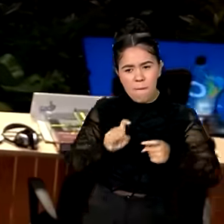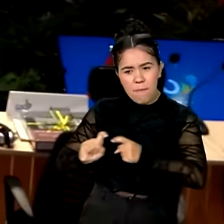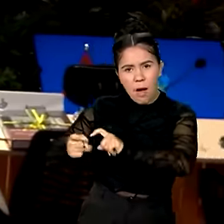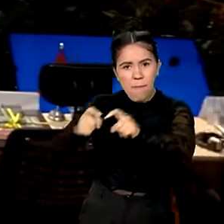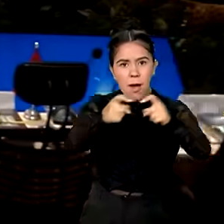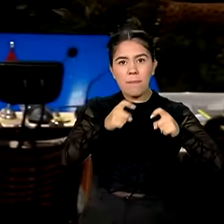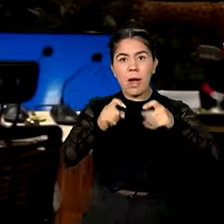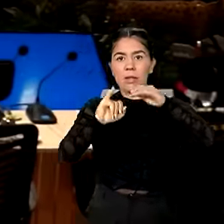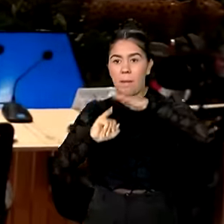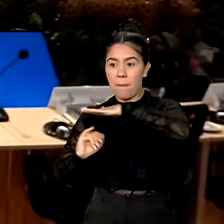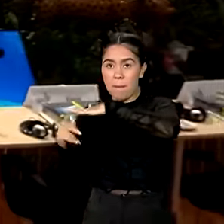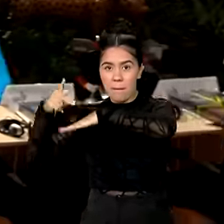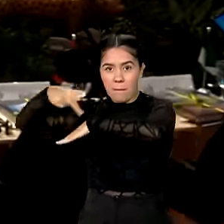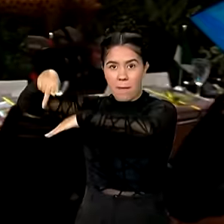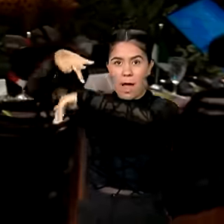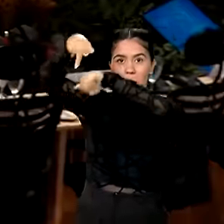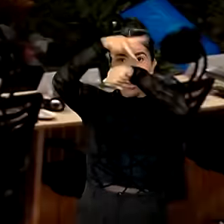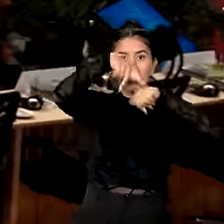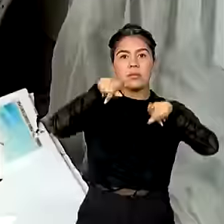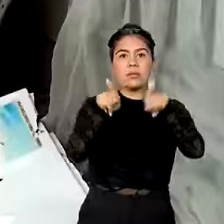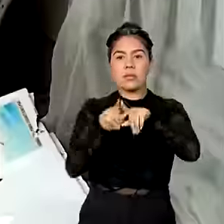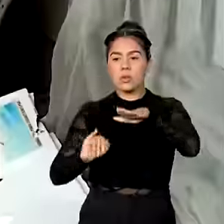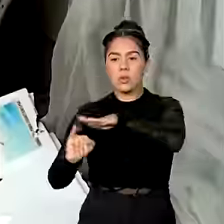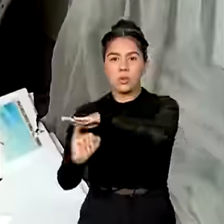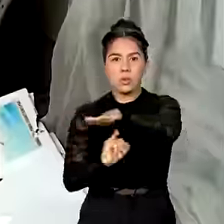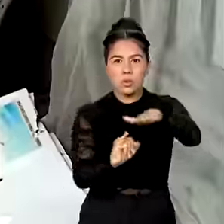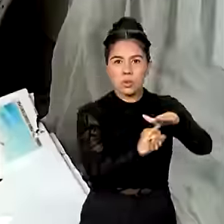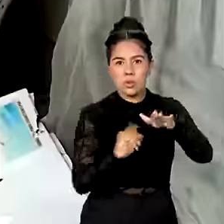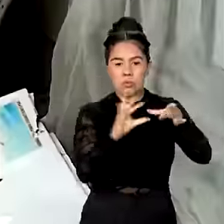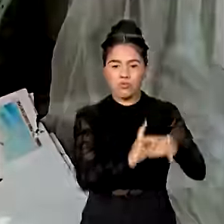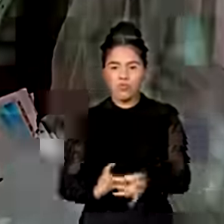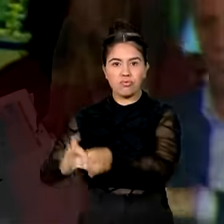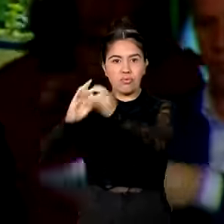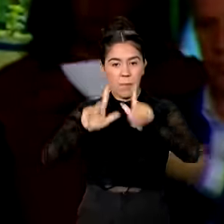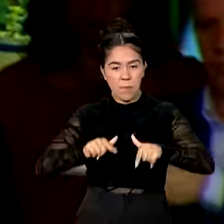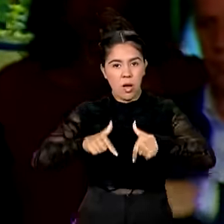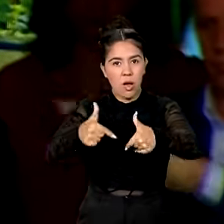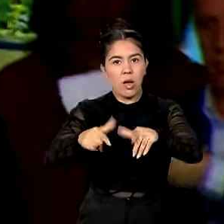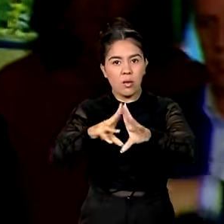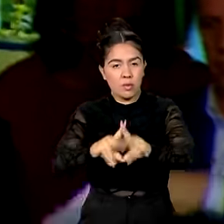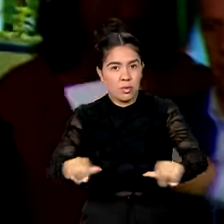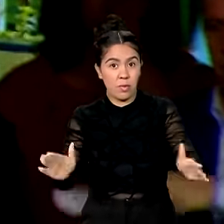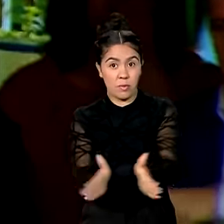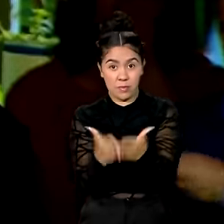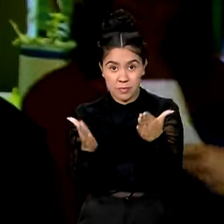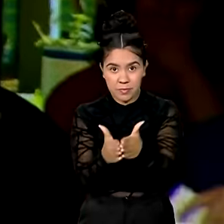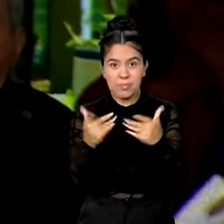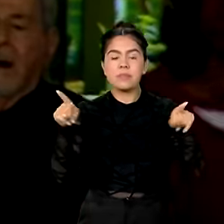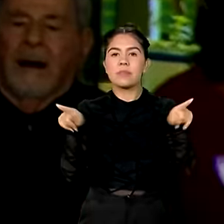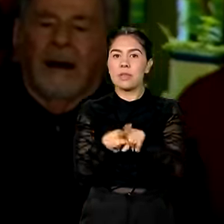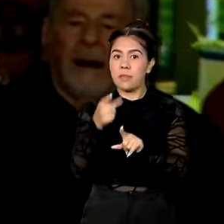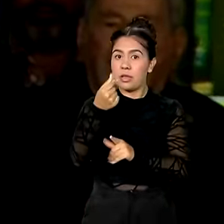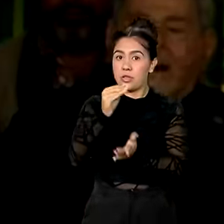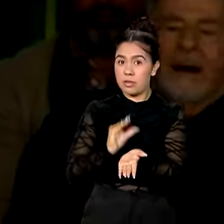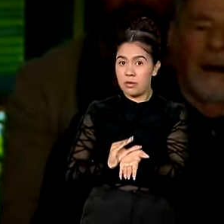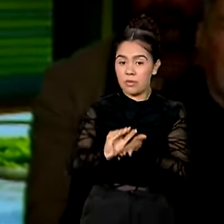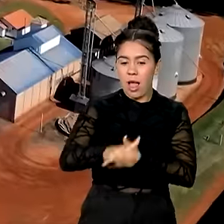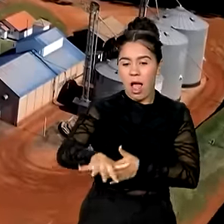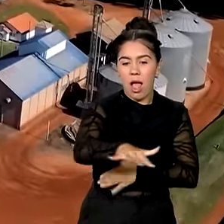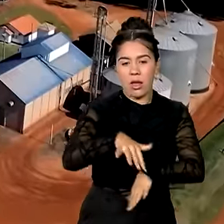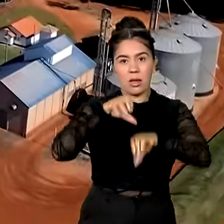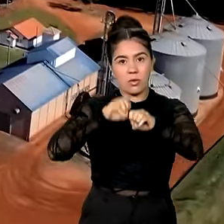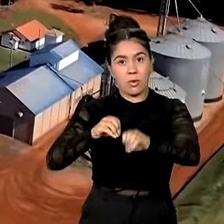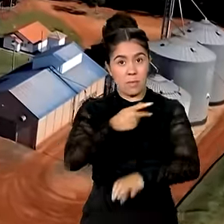reunir países e instituições no combate à miséria no planeta. Mais recursos para a educação. O presidente